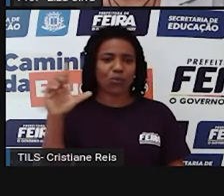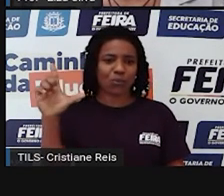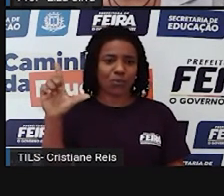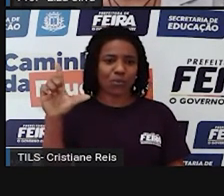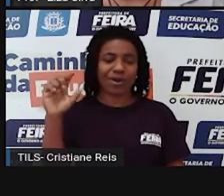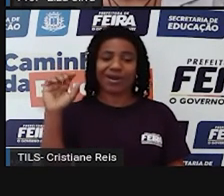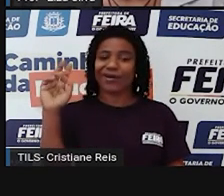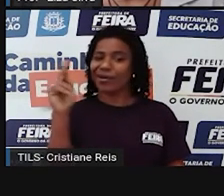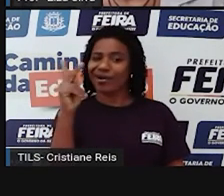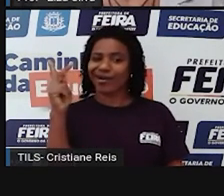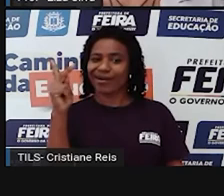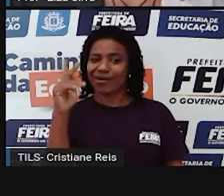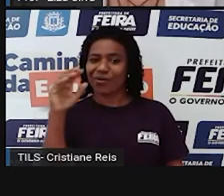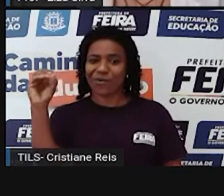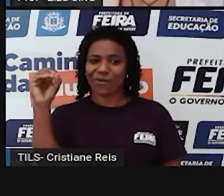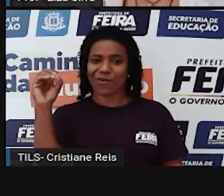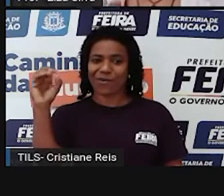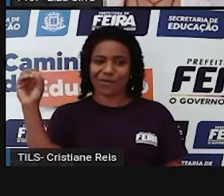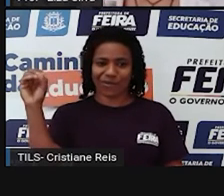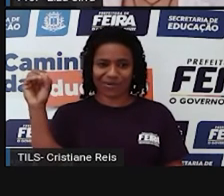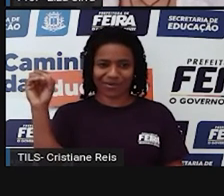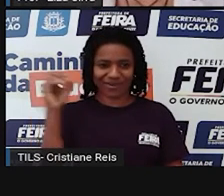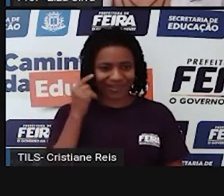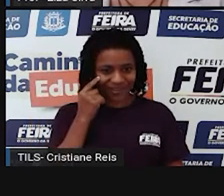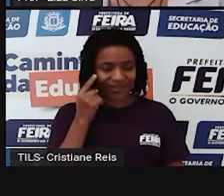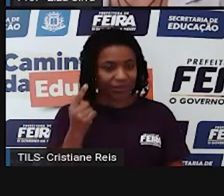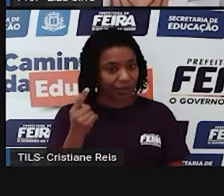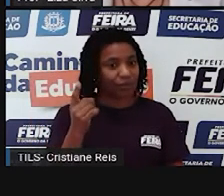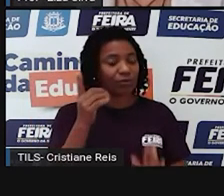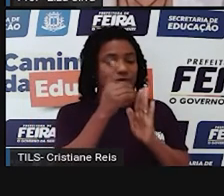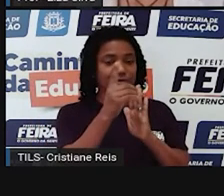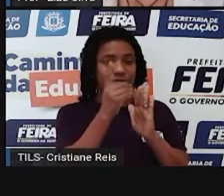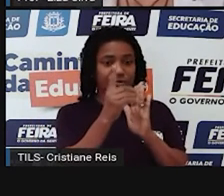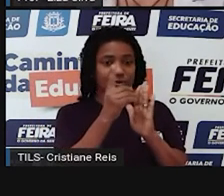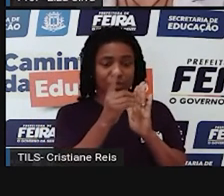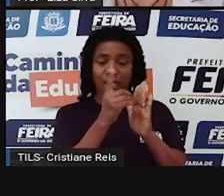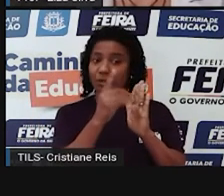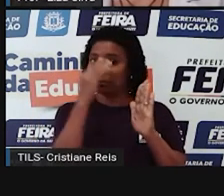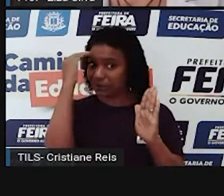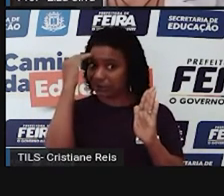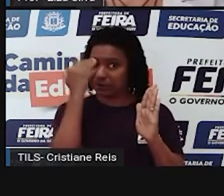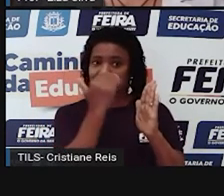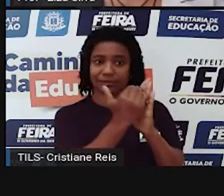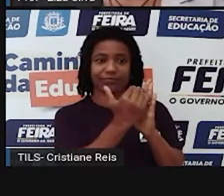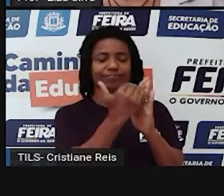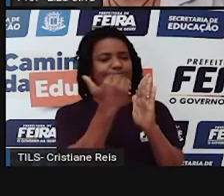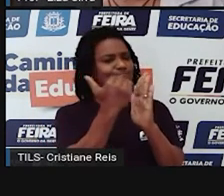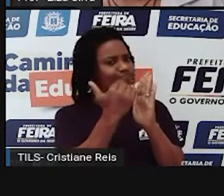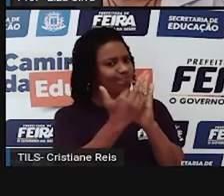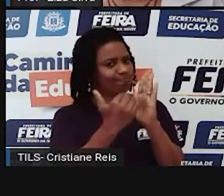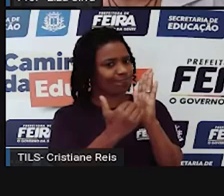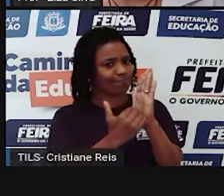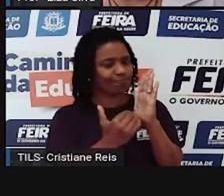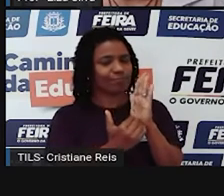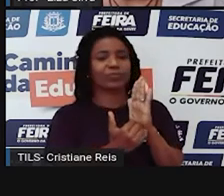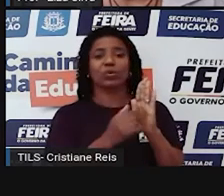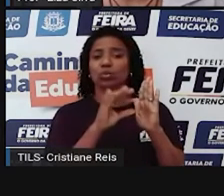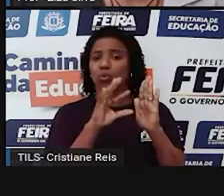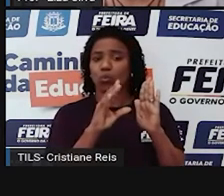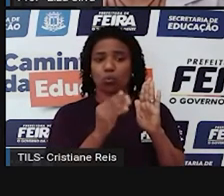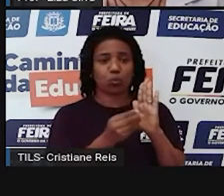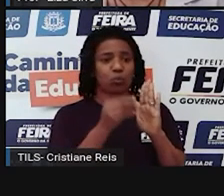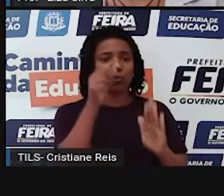H virá a letra O Então por isso que a gente precisa obedecer a ordem alfabética não somente